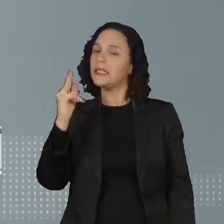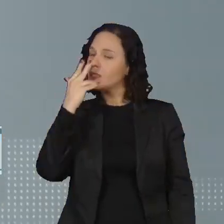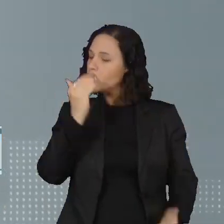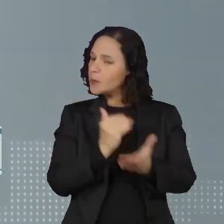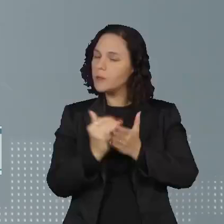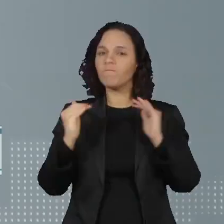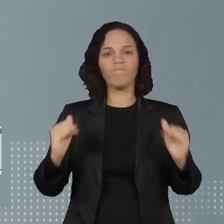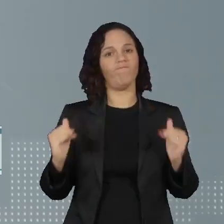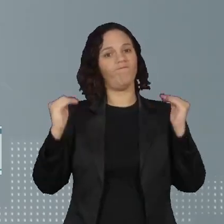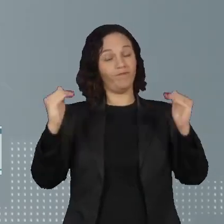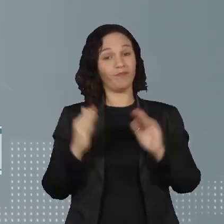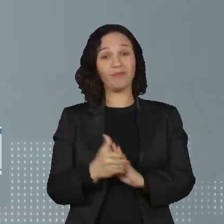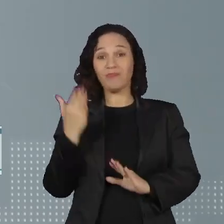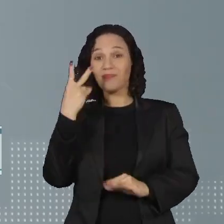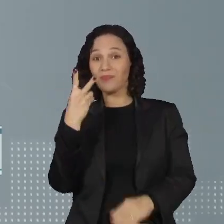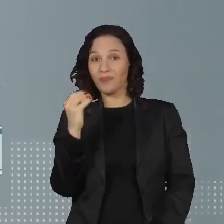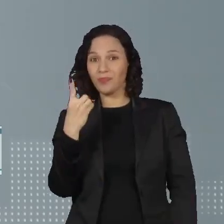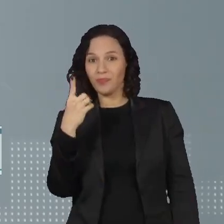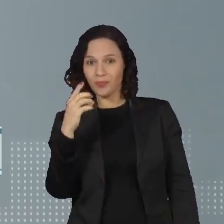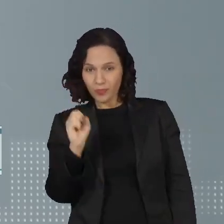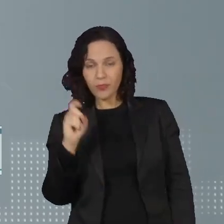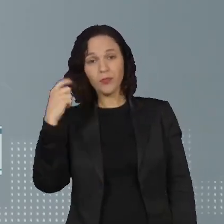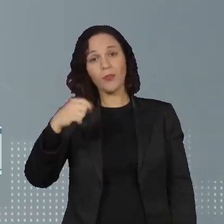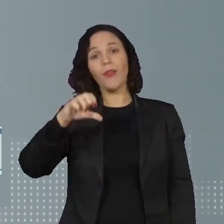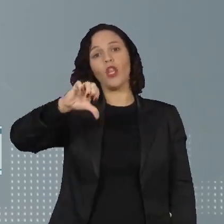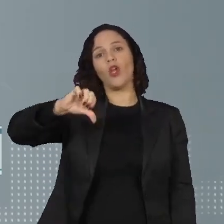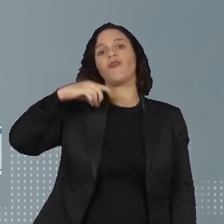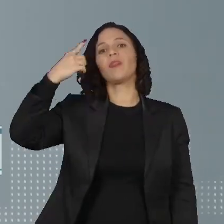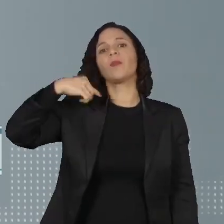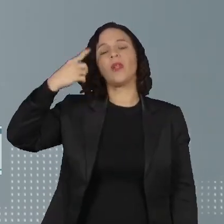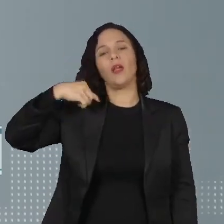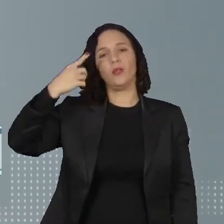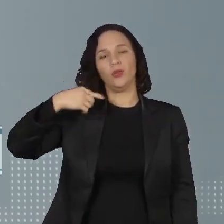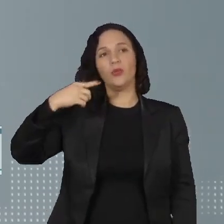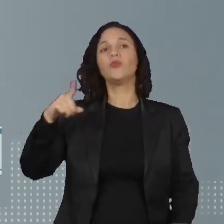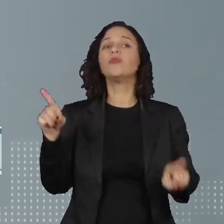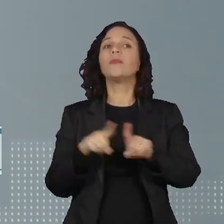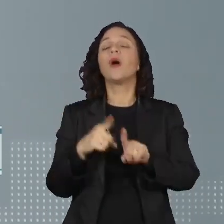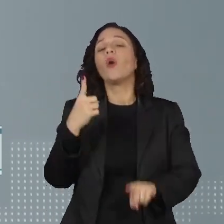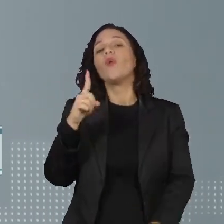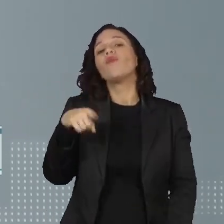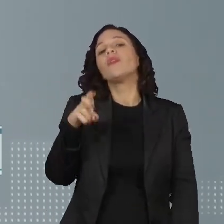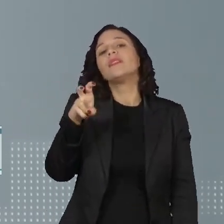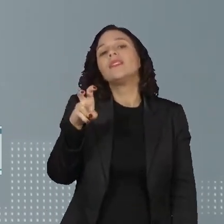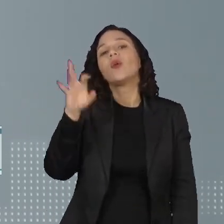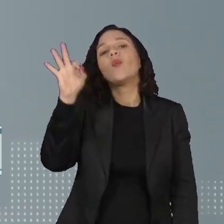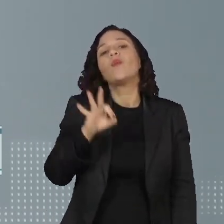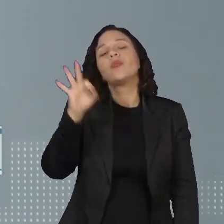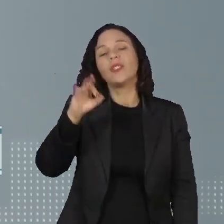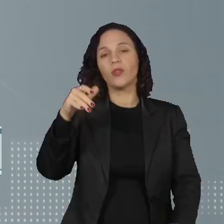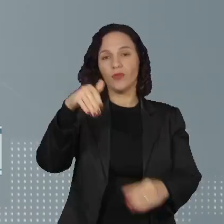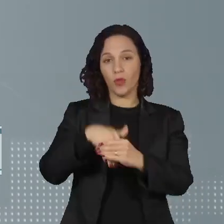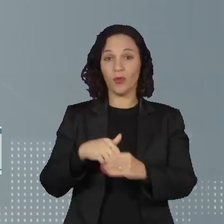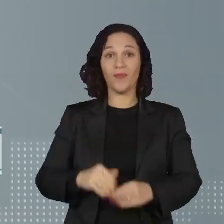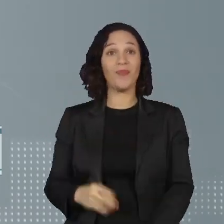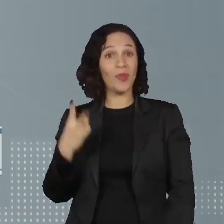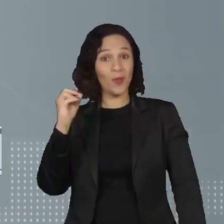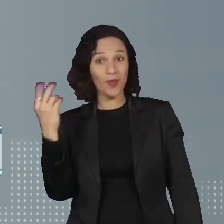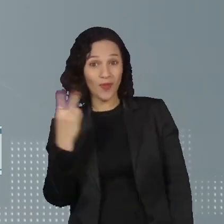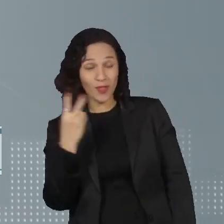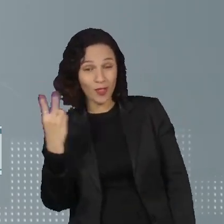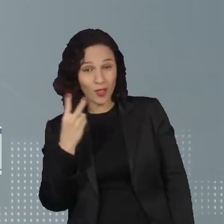alto. Em 2018, o piso era de nove deputados e 1,5% dos votos. Em 2022,